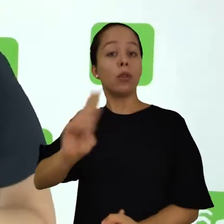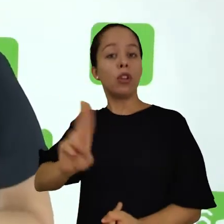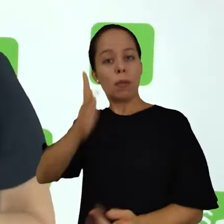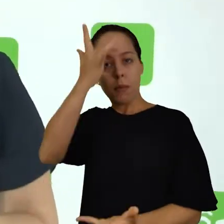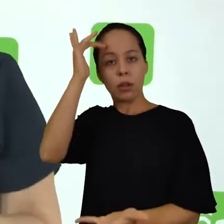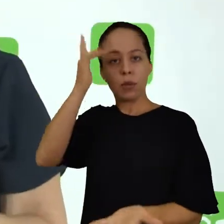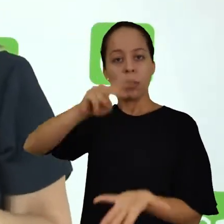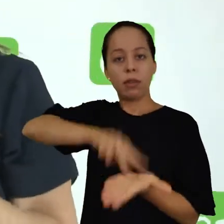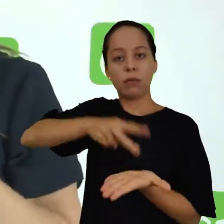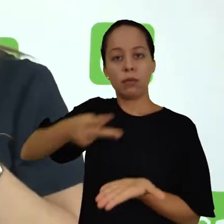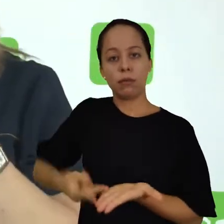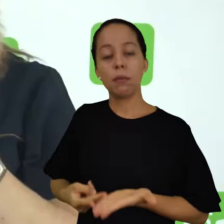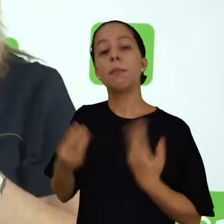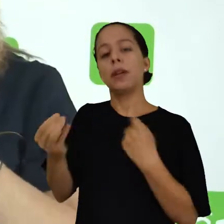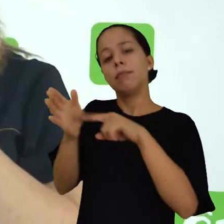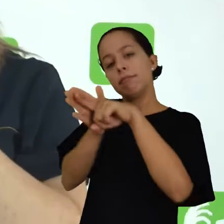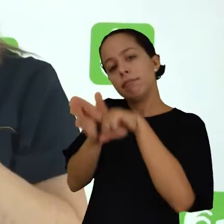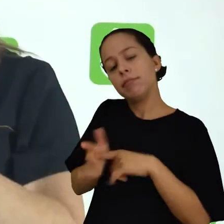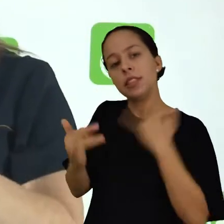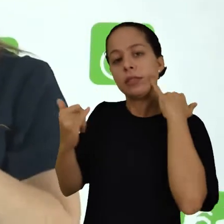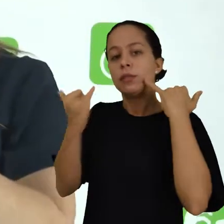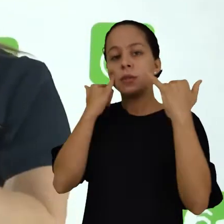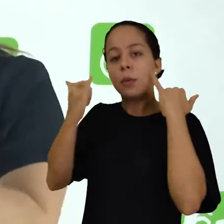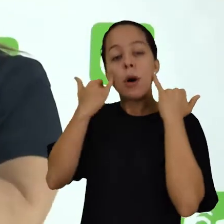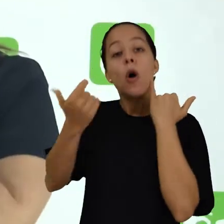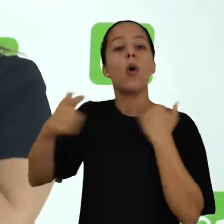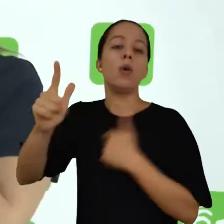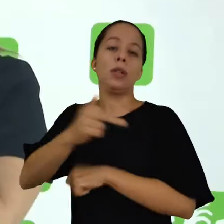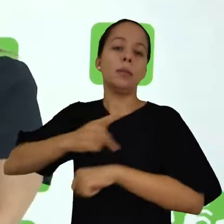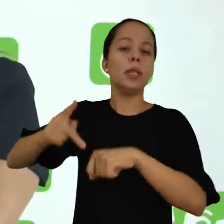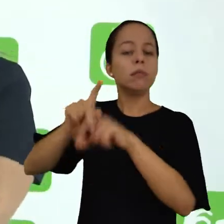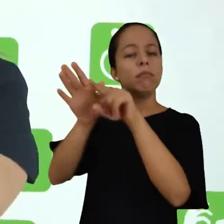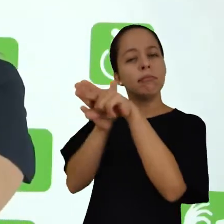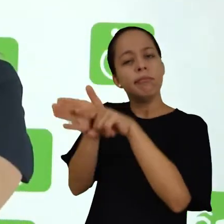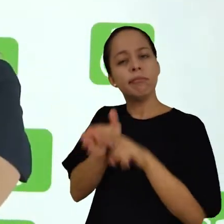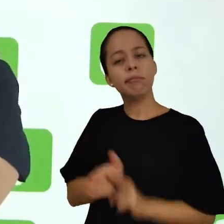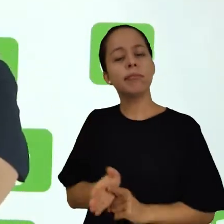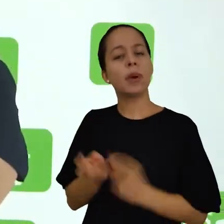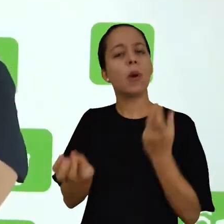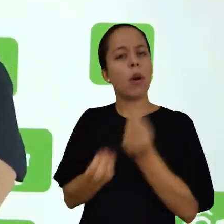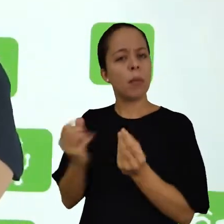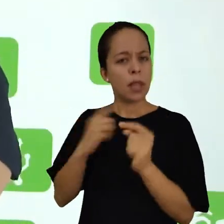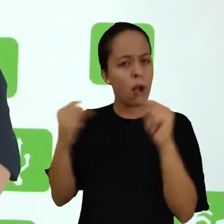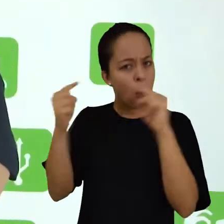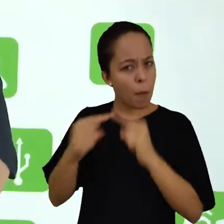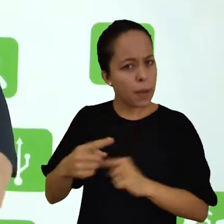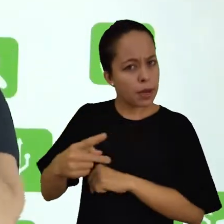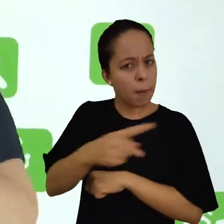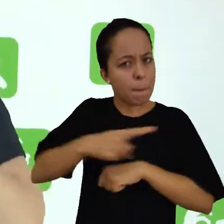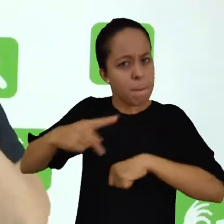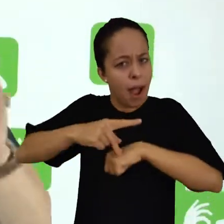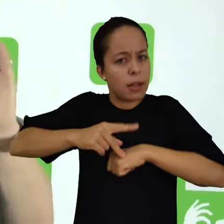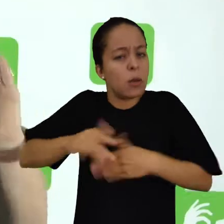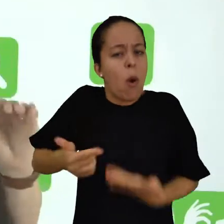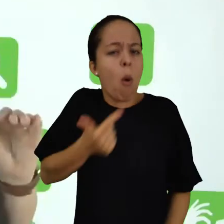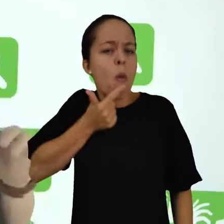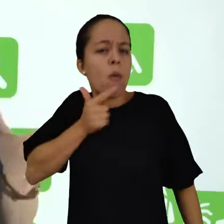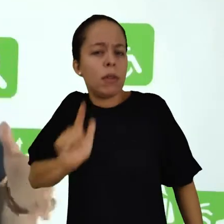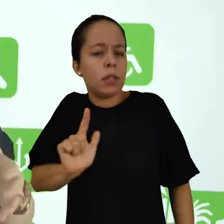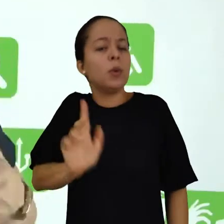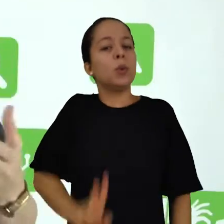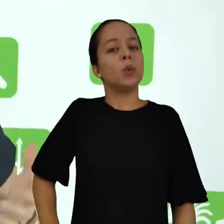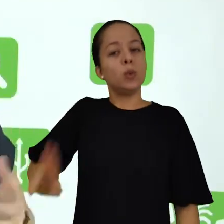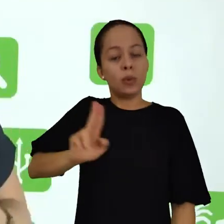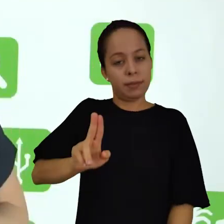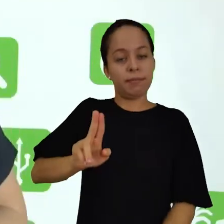verificação da informação que foi transmitida se está tal ou igual a pretensão do